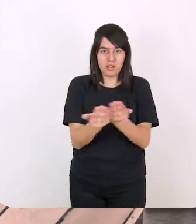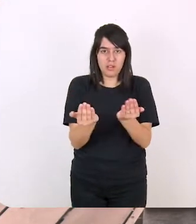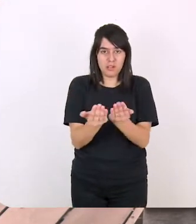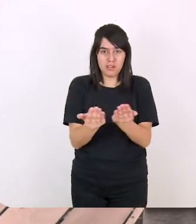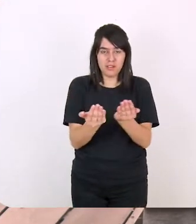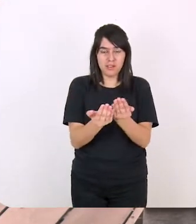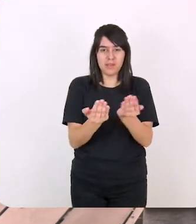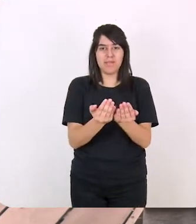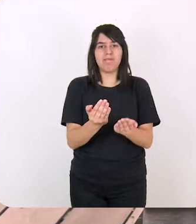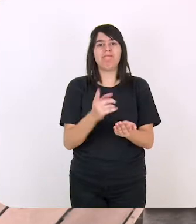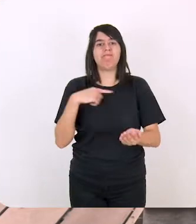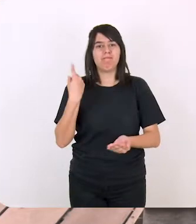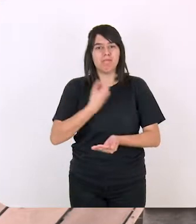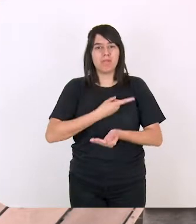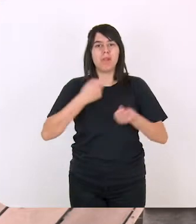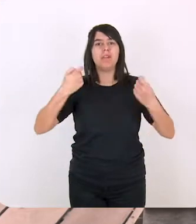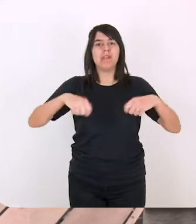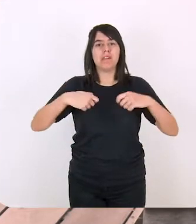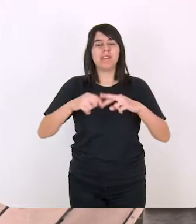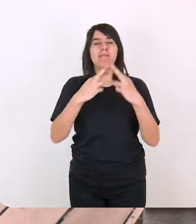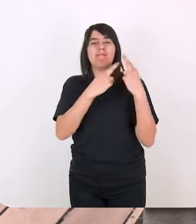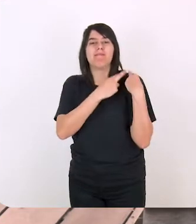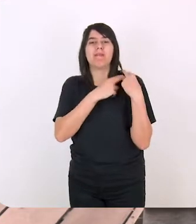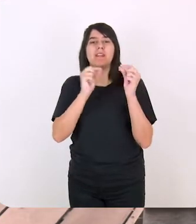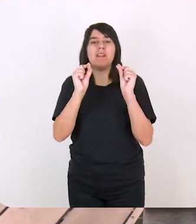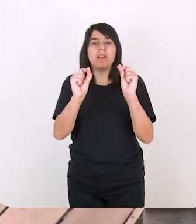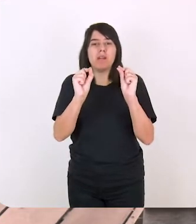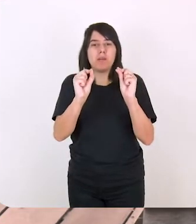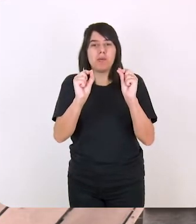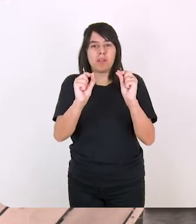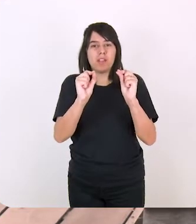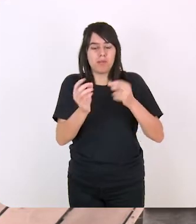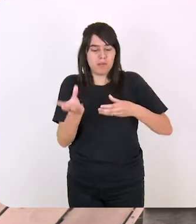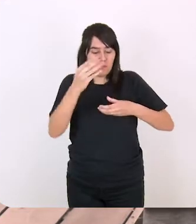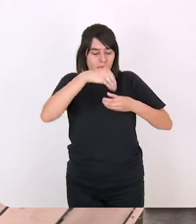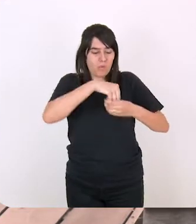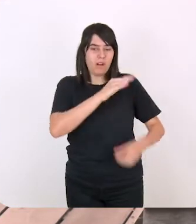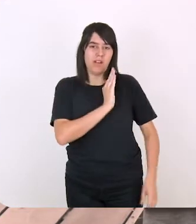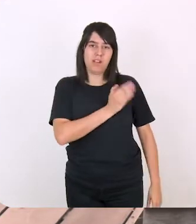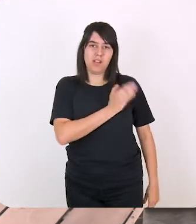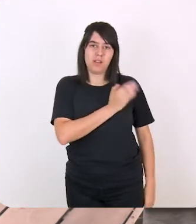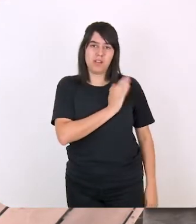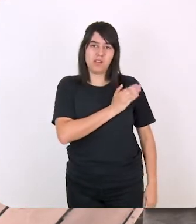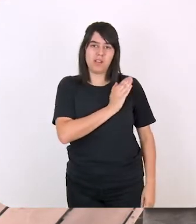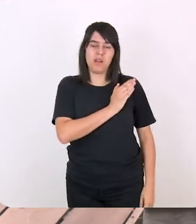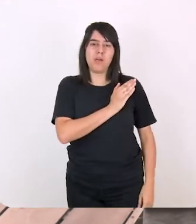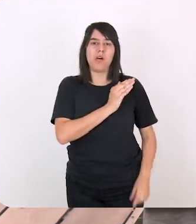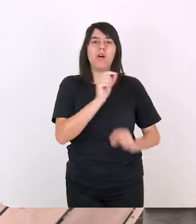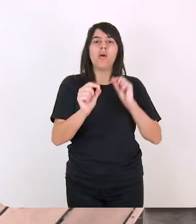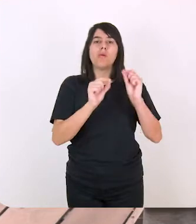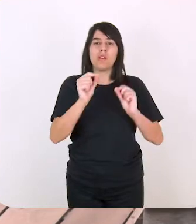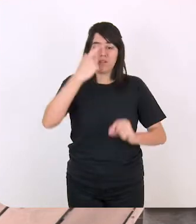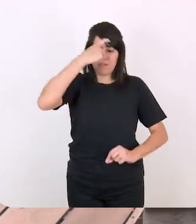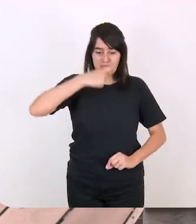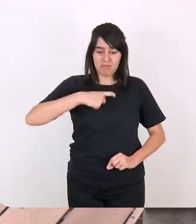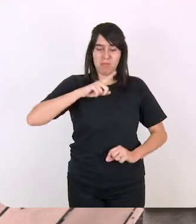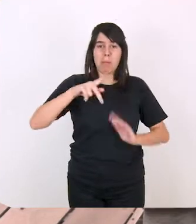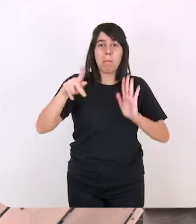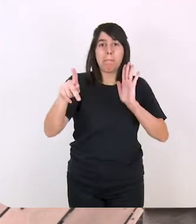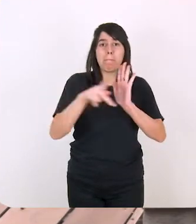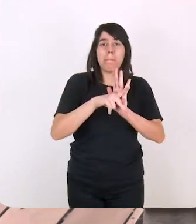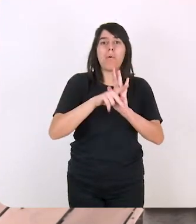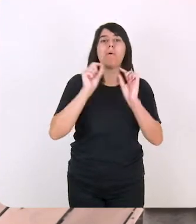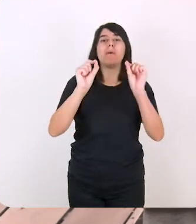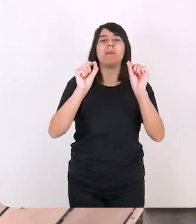temos que levar dentro de si também a marca. Que vai dizer de quem somos, a quem pertencemos. Que essa